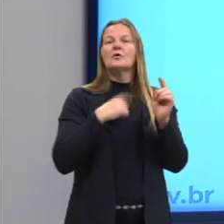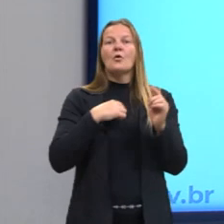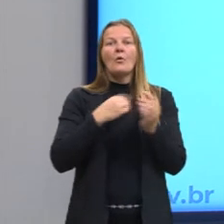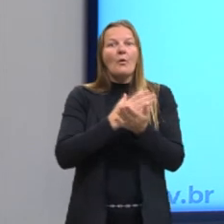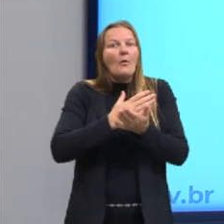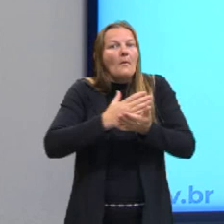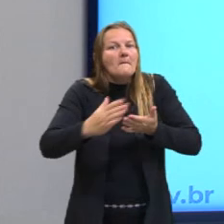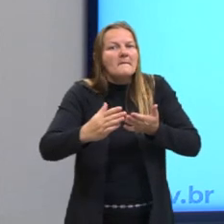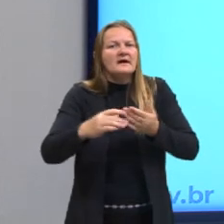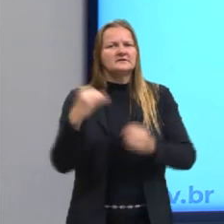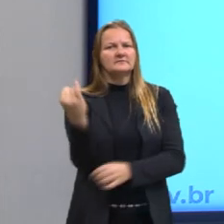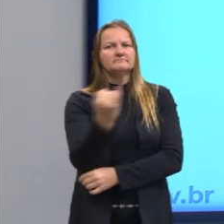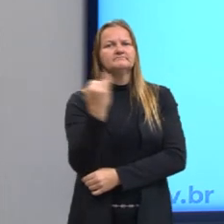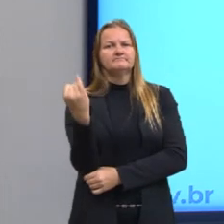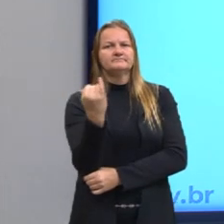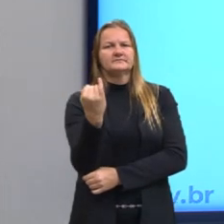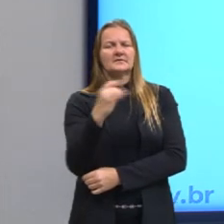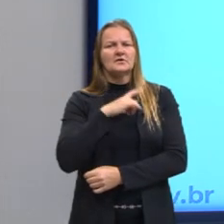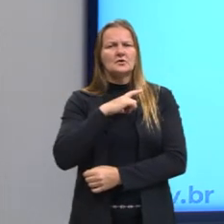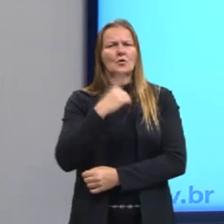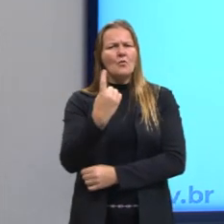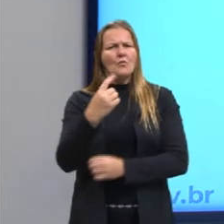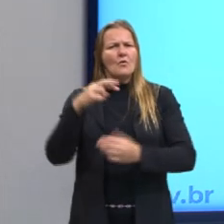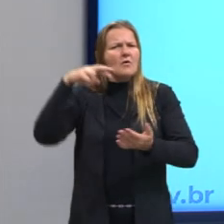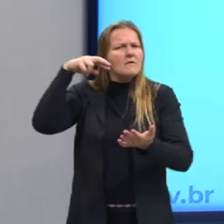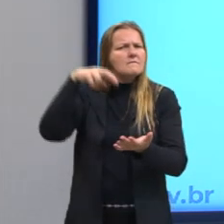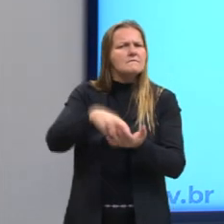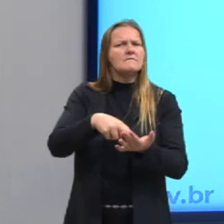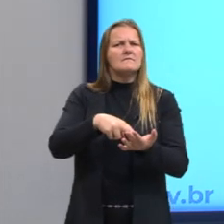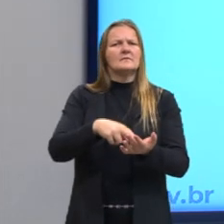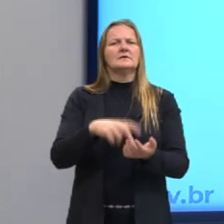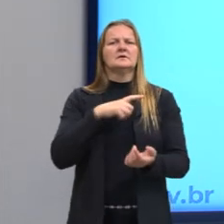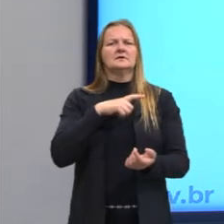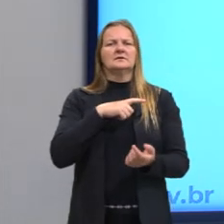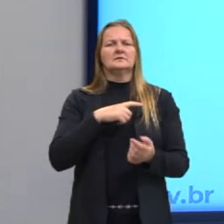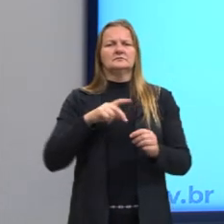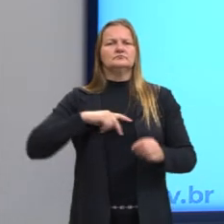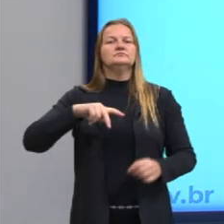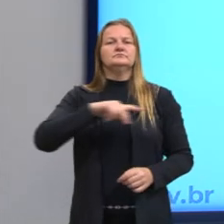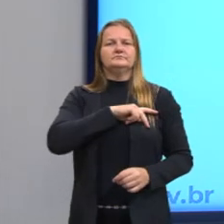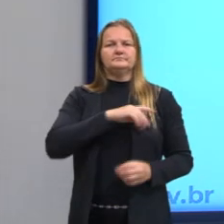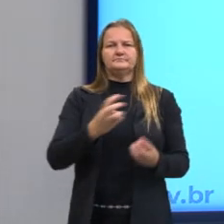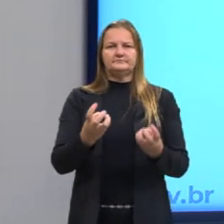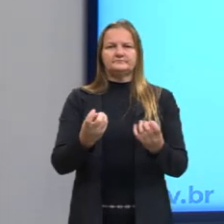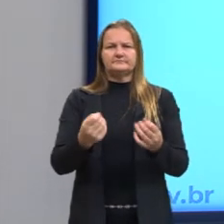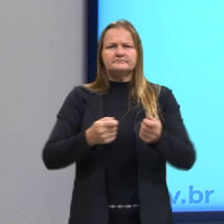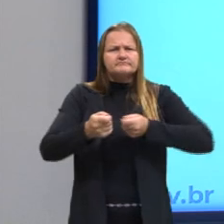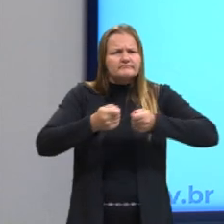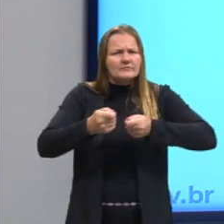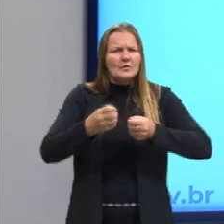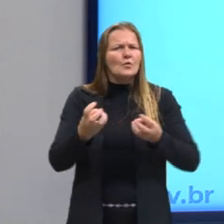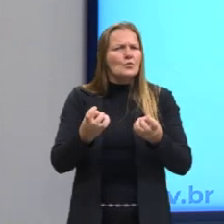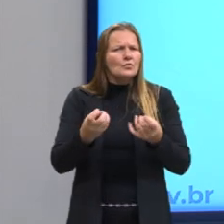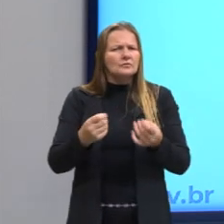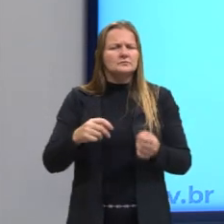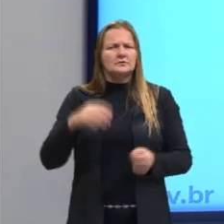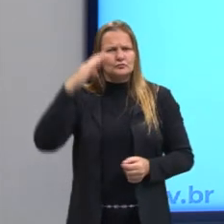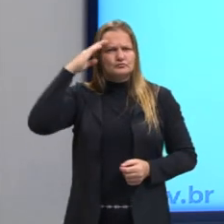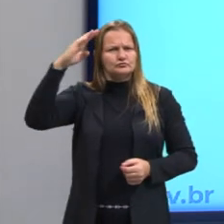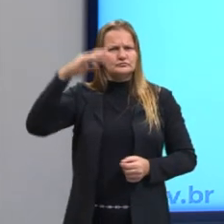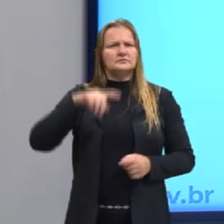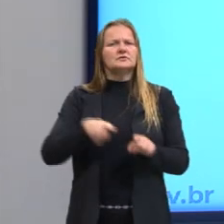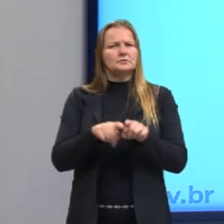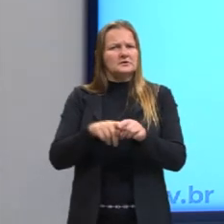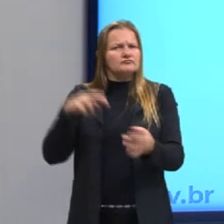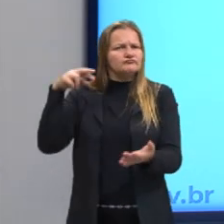tornar muito importante, né, para se ter um registro da população, para se ter controle sobre ela, sobre o exército.